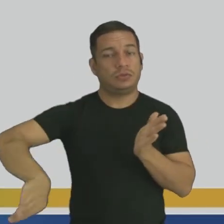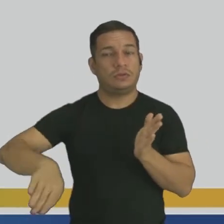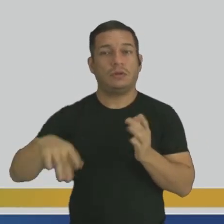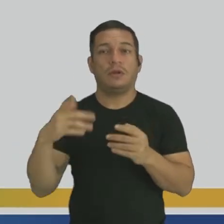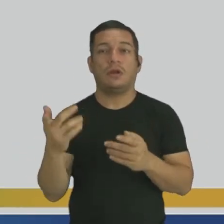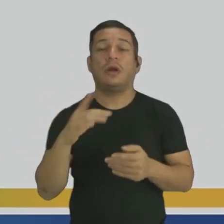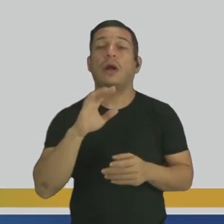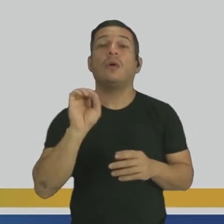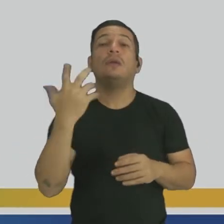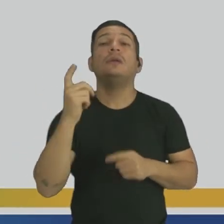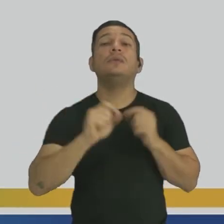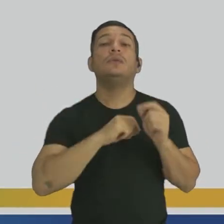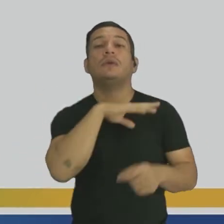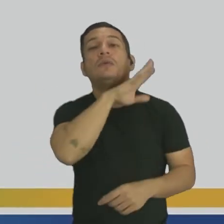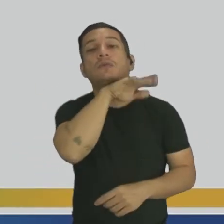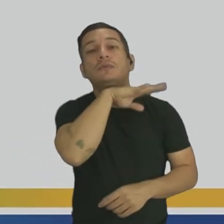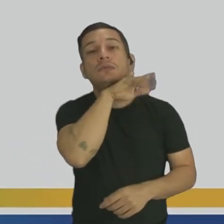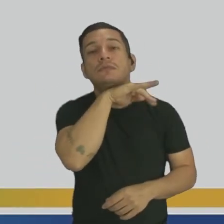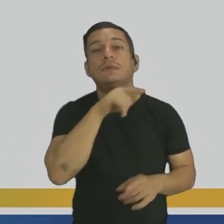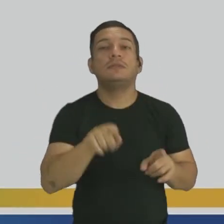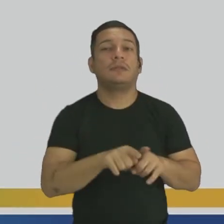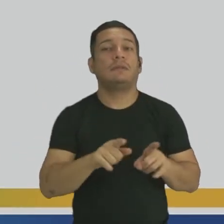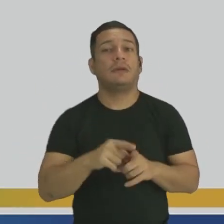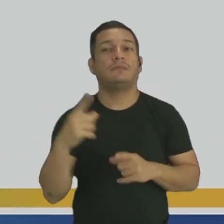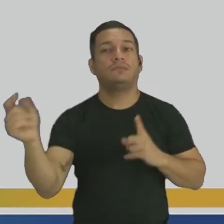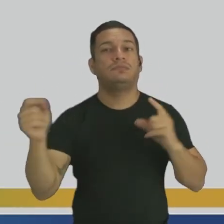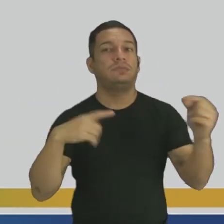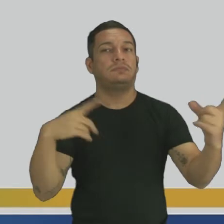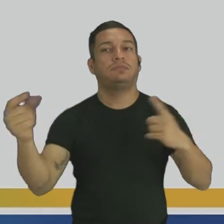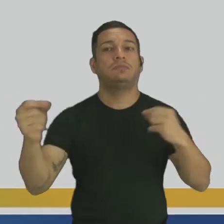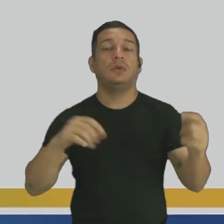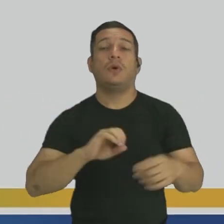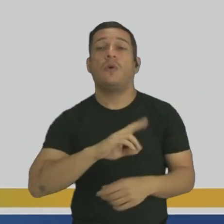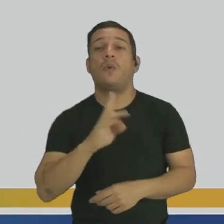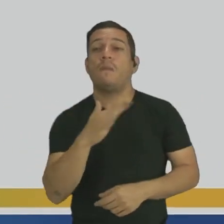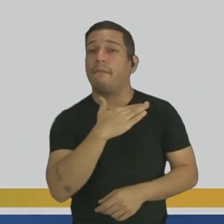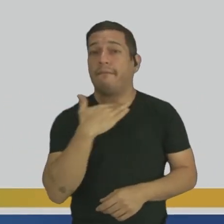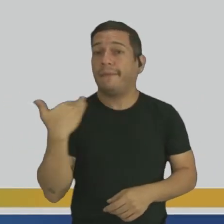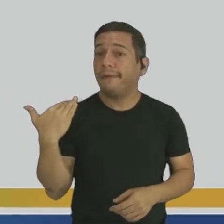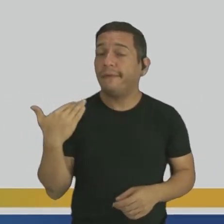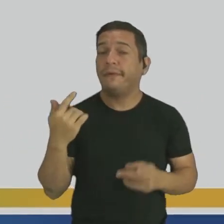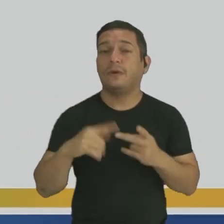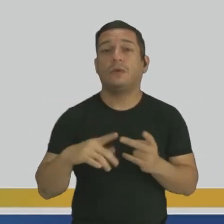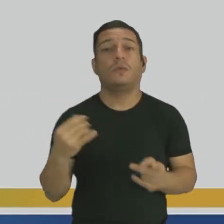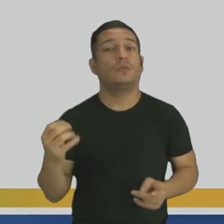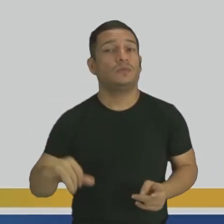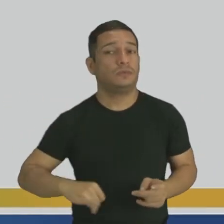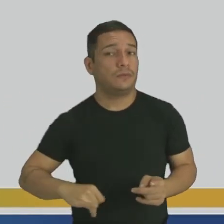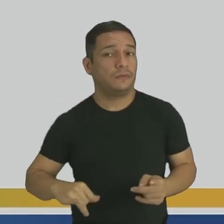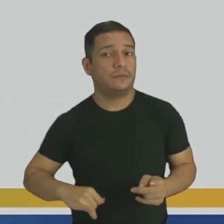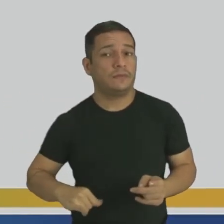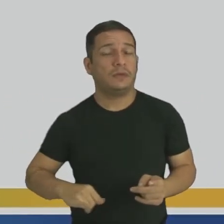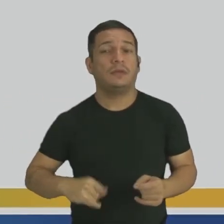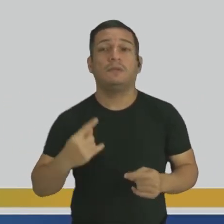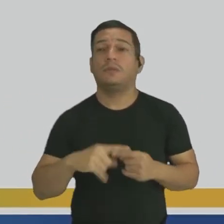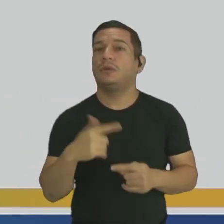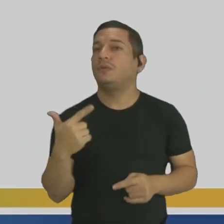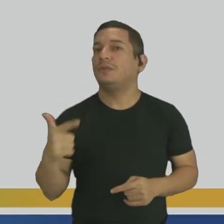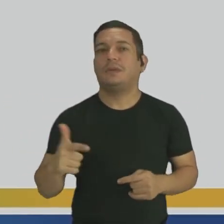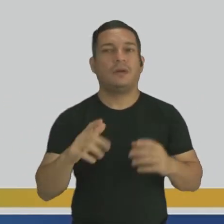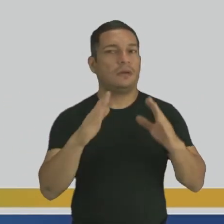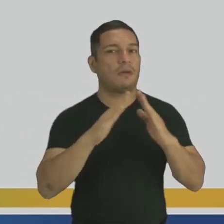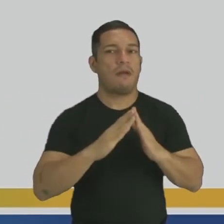Os animais que estavam ali, eles vão embora, eles morrem, alguns morrem, outros ficam sofrendo, ficam sem ter onde ficar.